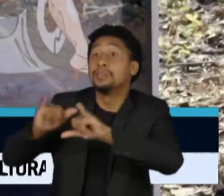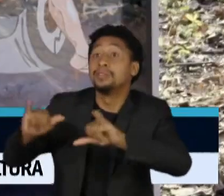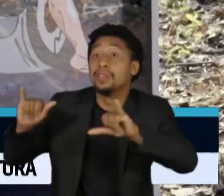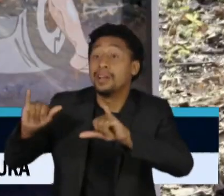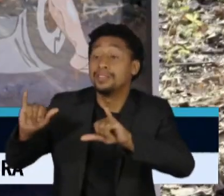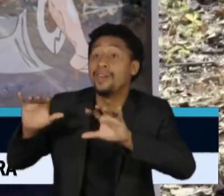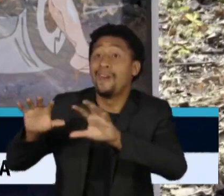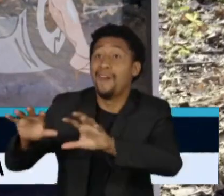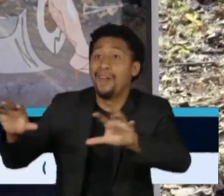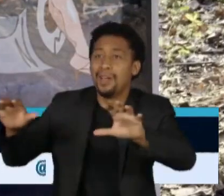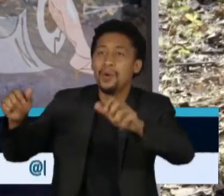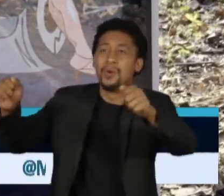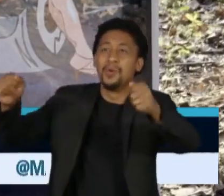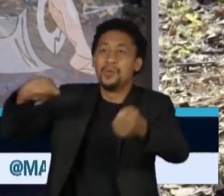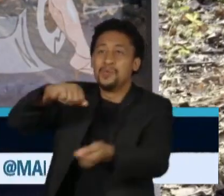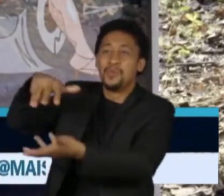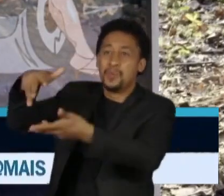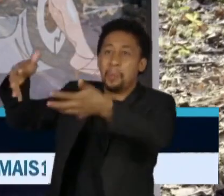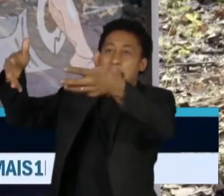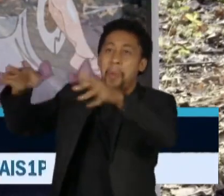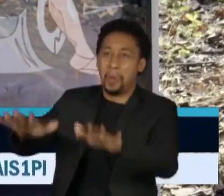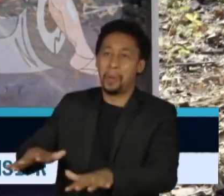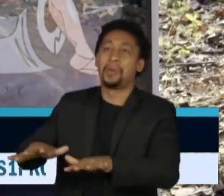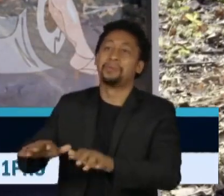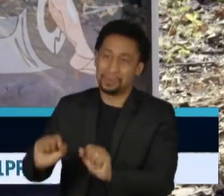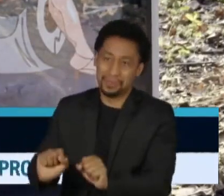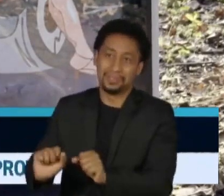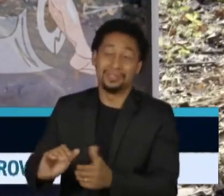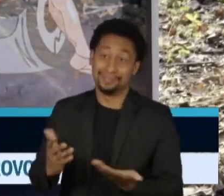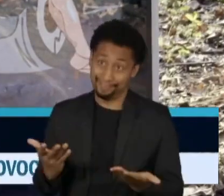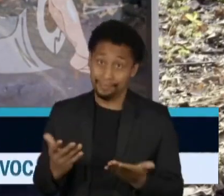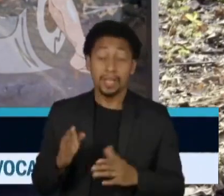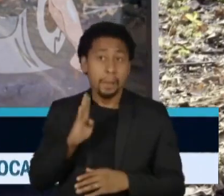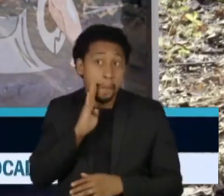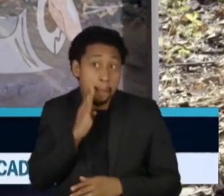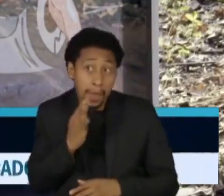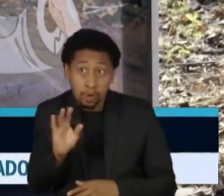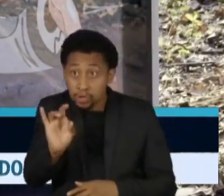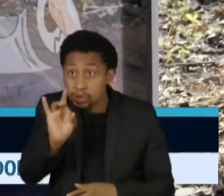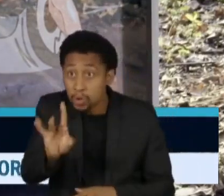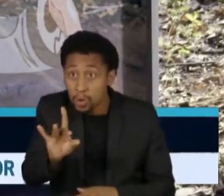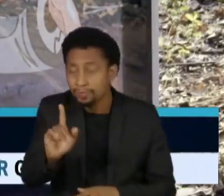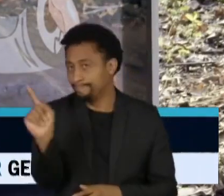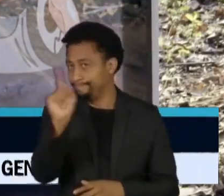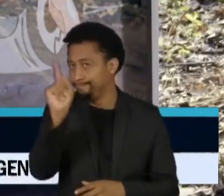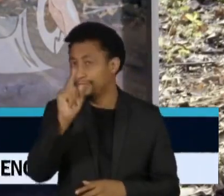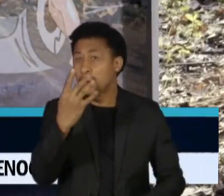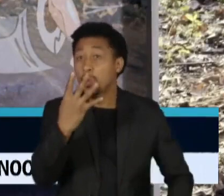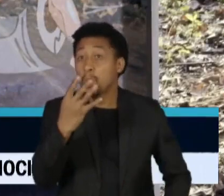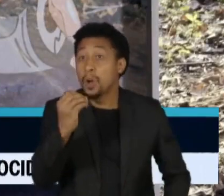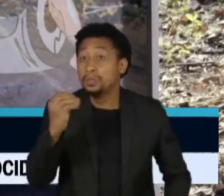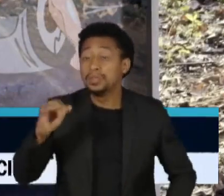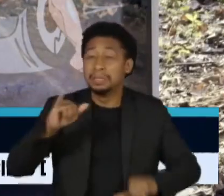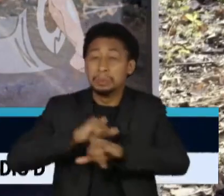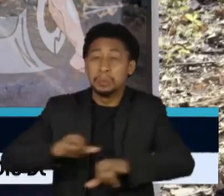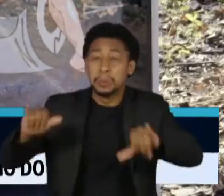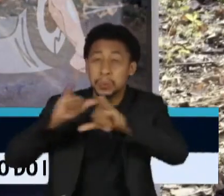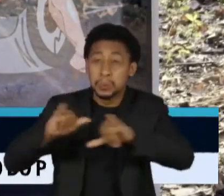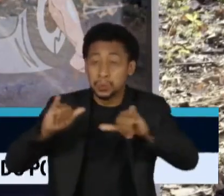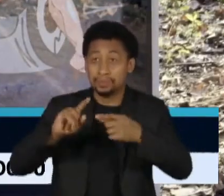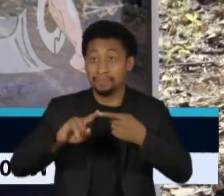tempos. A campanha não ficou limitada somente à Bélgica. No total, 400 anúncios falsos foram espalhados pela França,